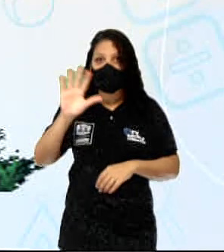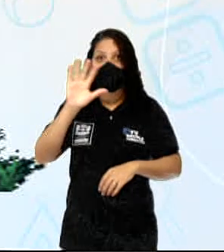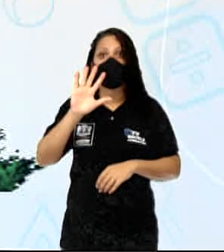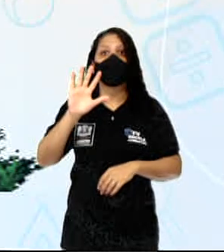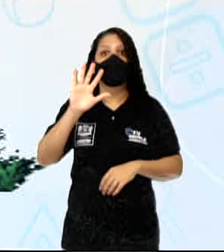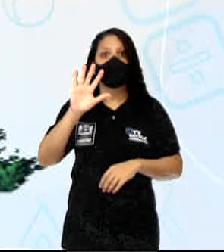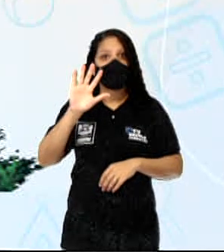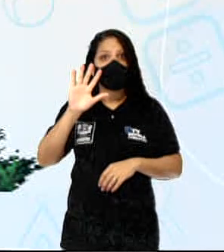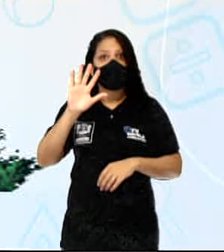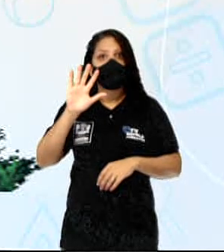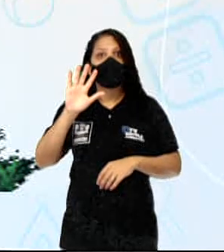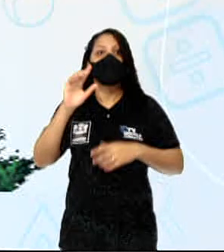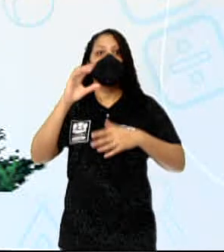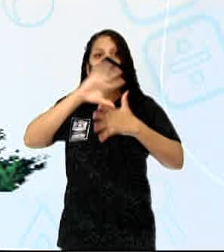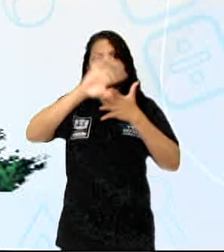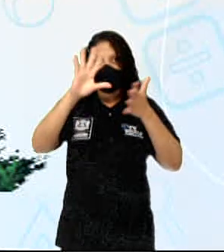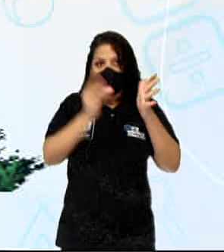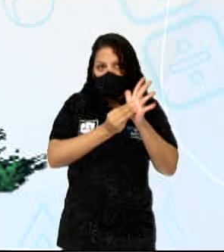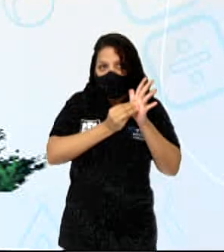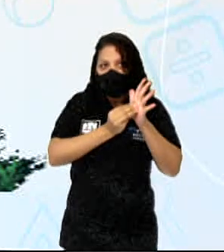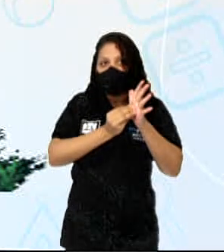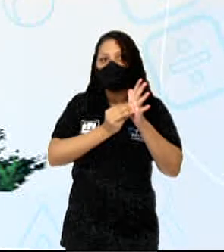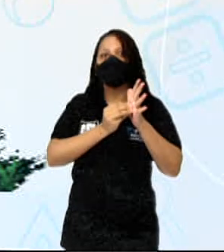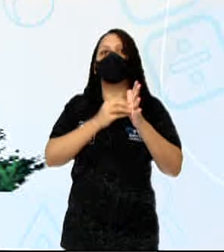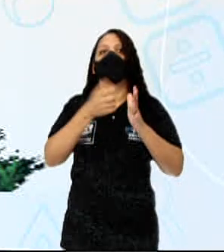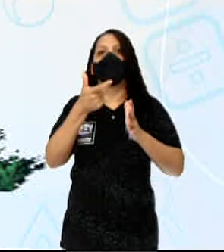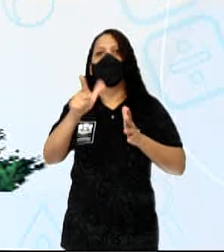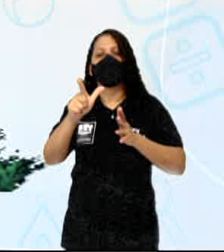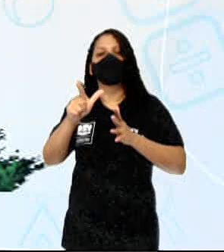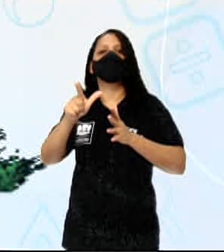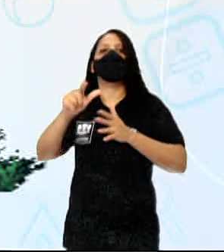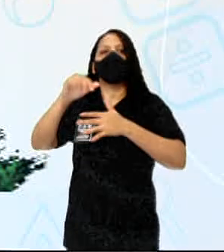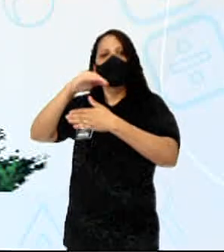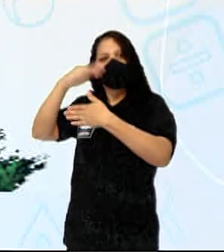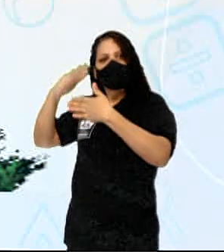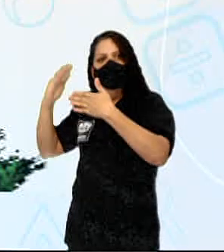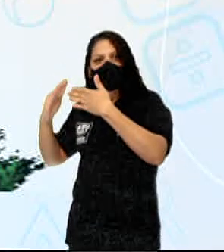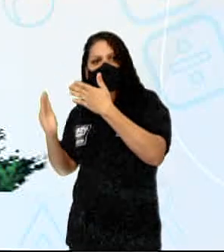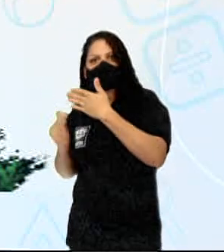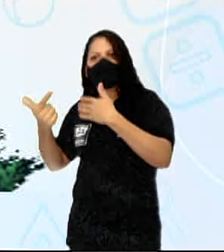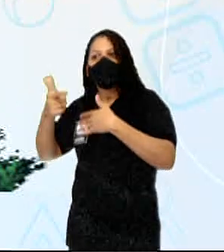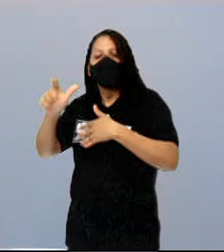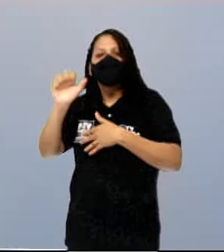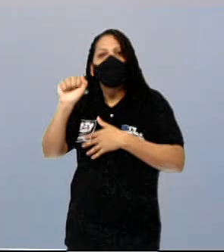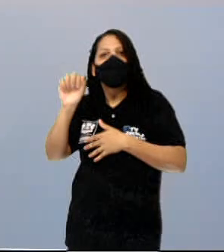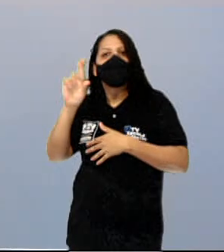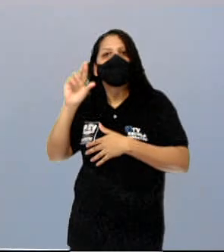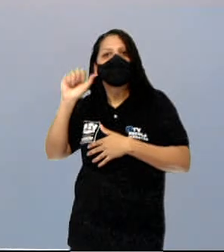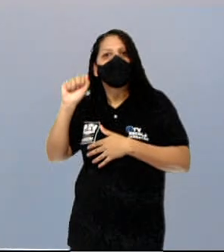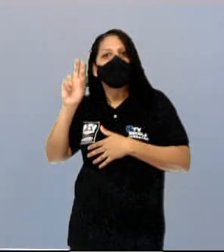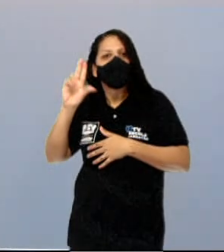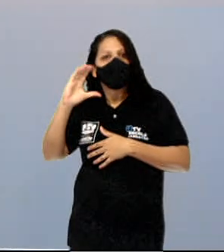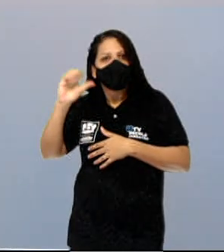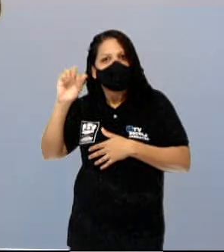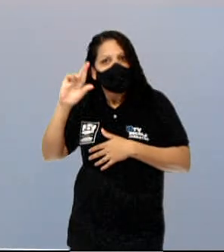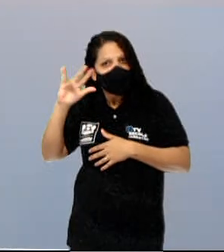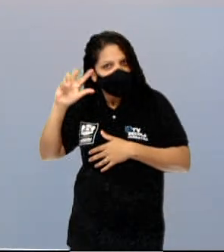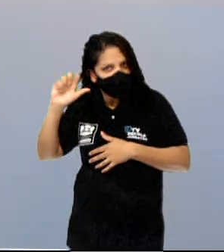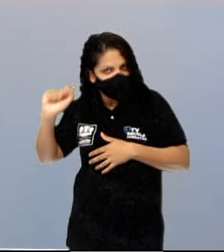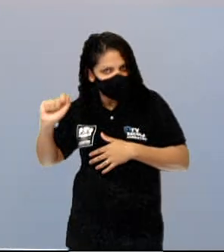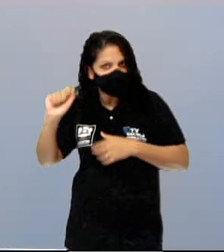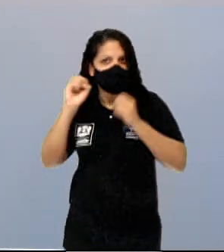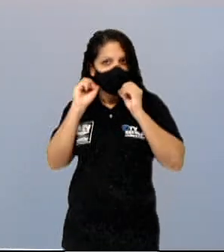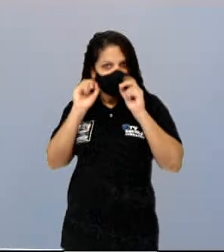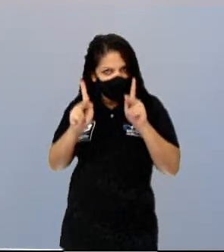Araucárias. Duas cidades brasileiras, capitais, que estejam localizadas dentro desse contexto aí, desses